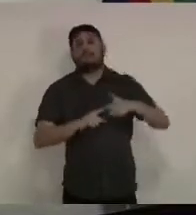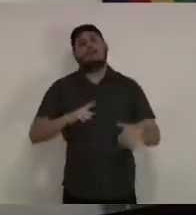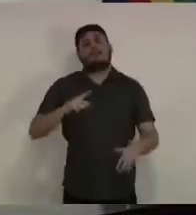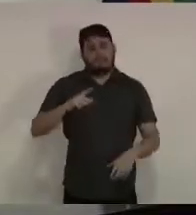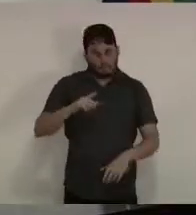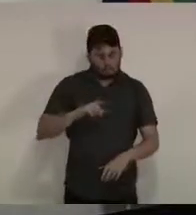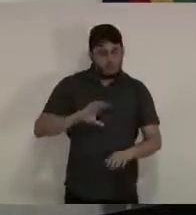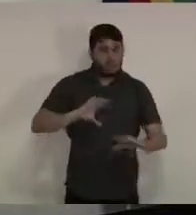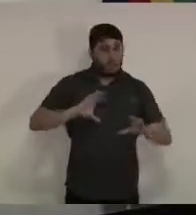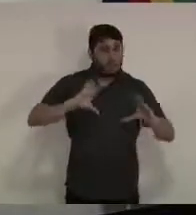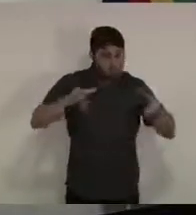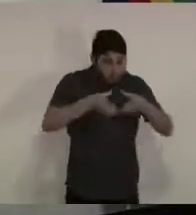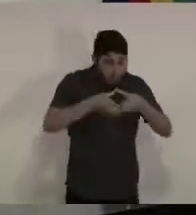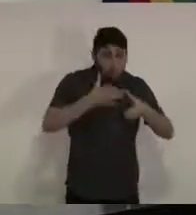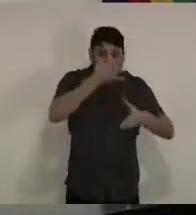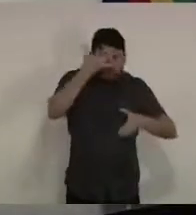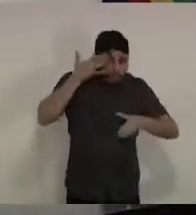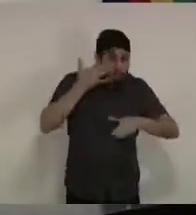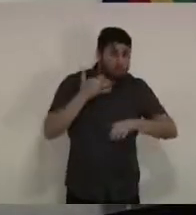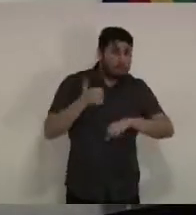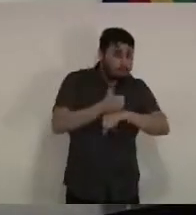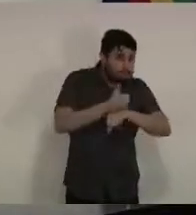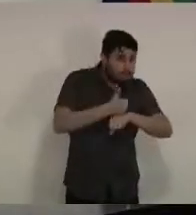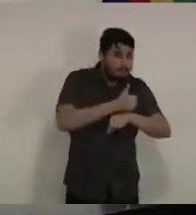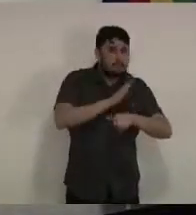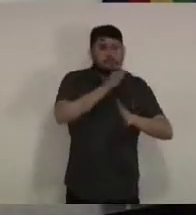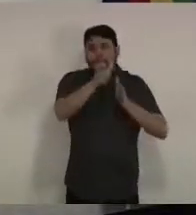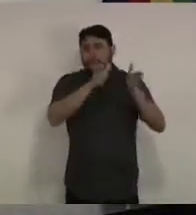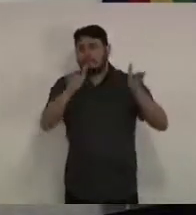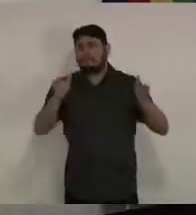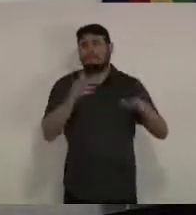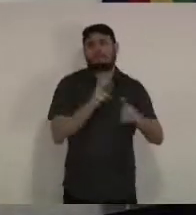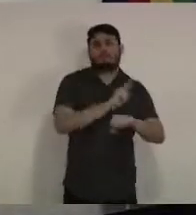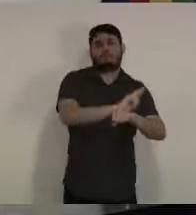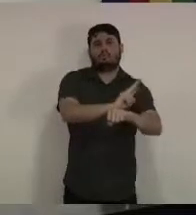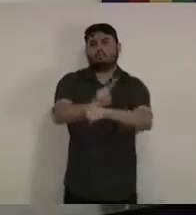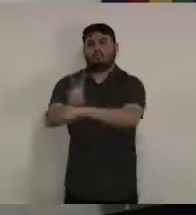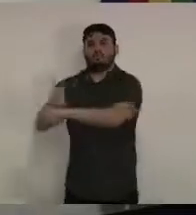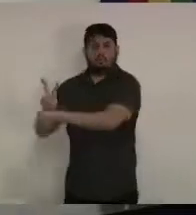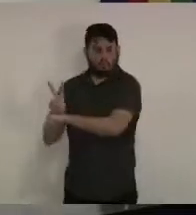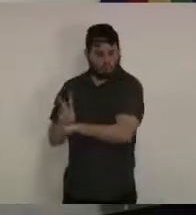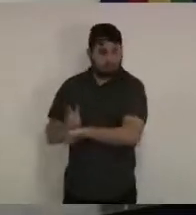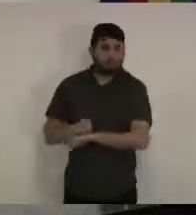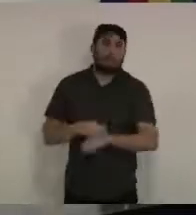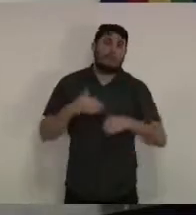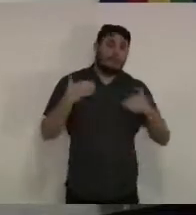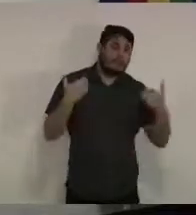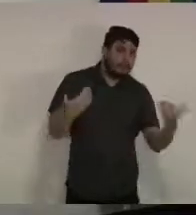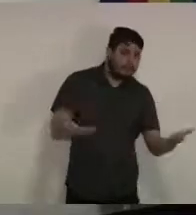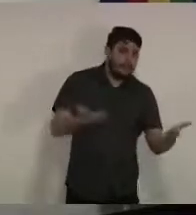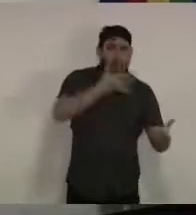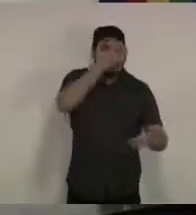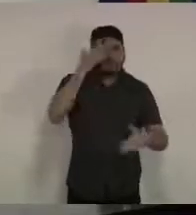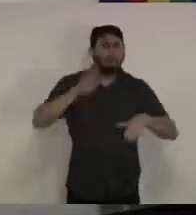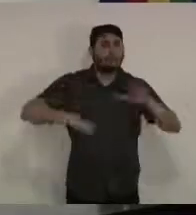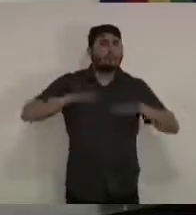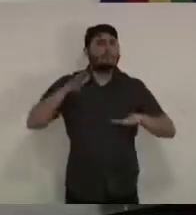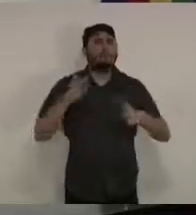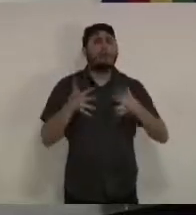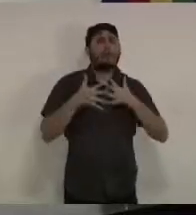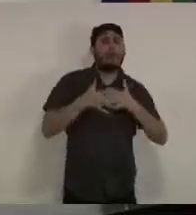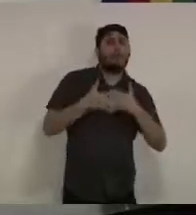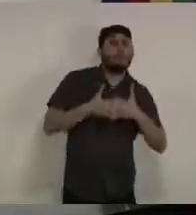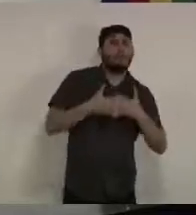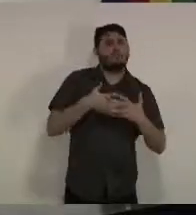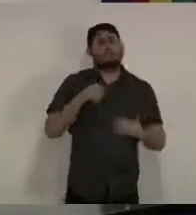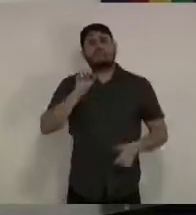e às vezes existe realmente uma confusão até por parte da população de quem é permitido funcionar ou não a partir das